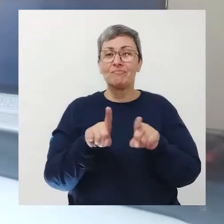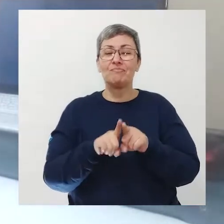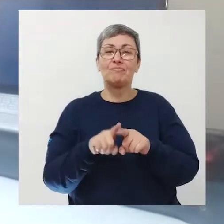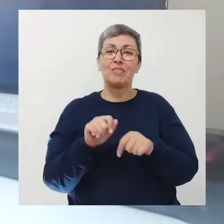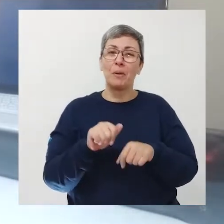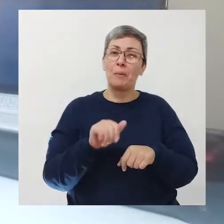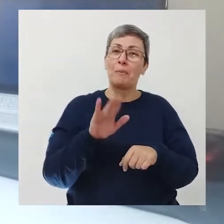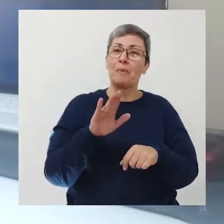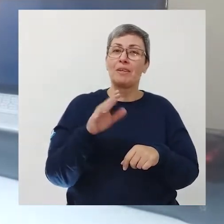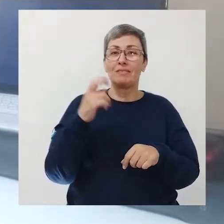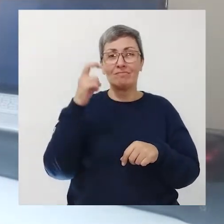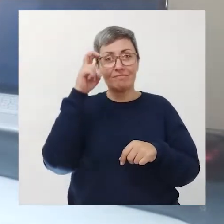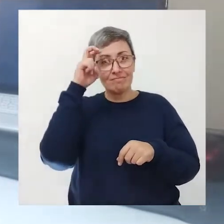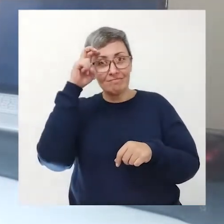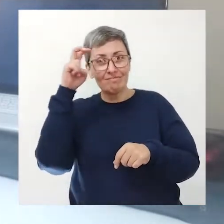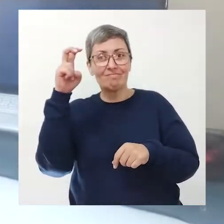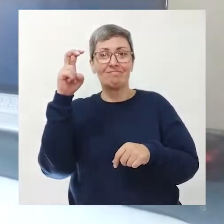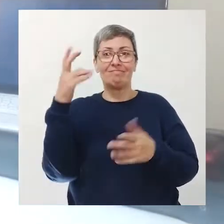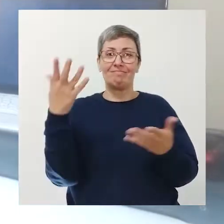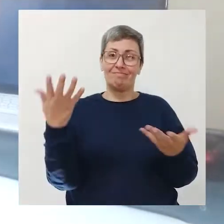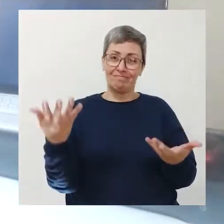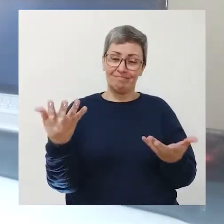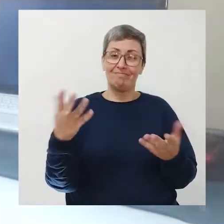com muita sabedoria